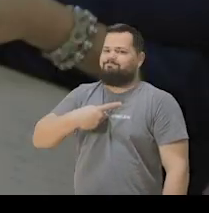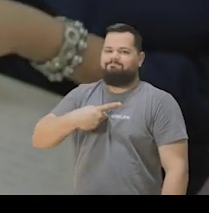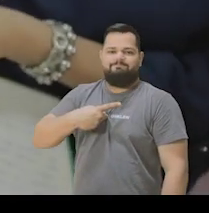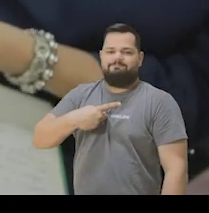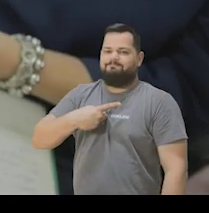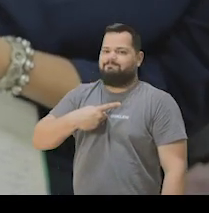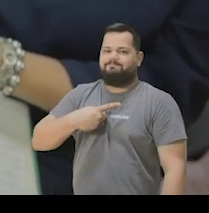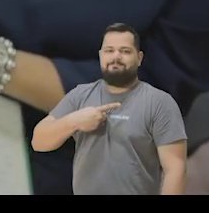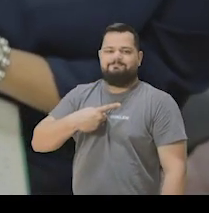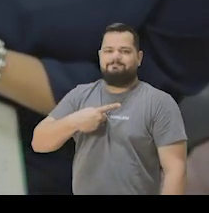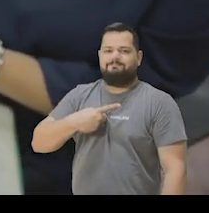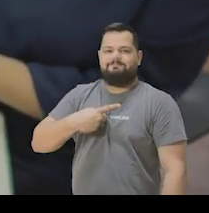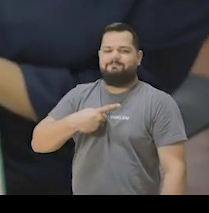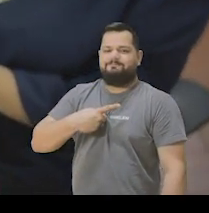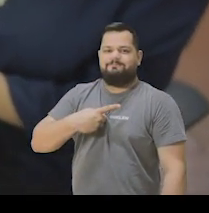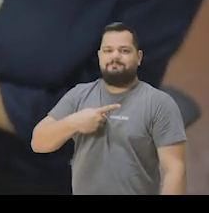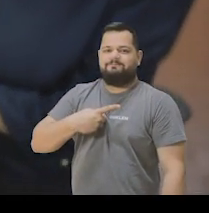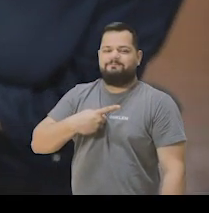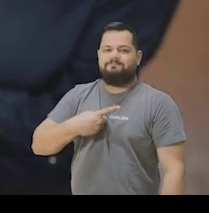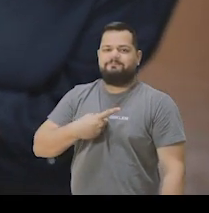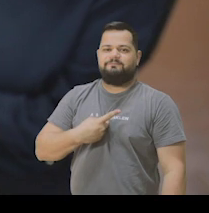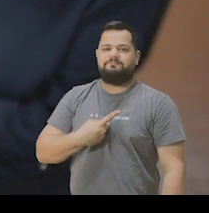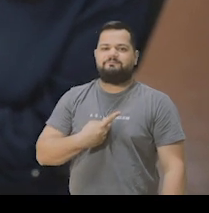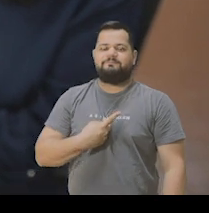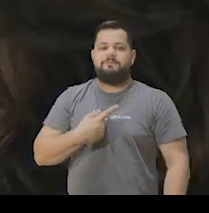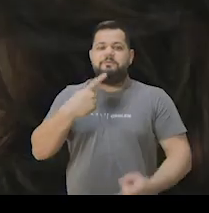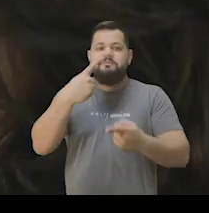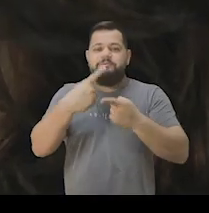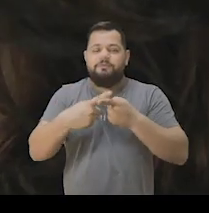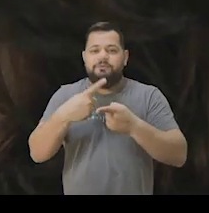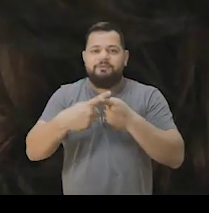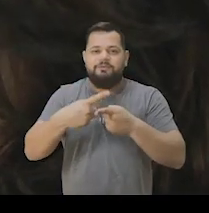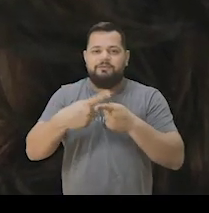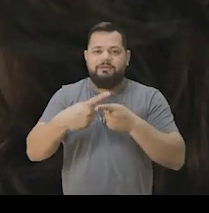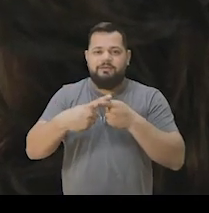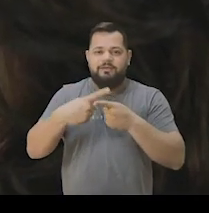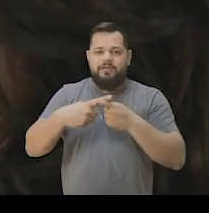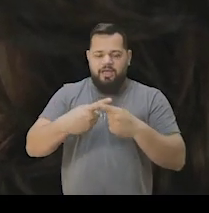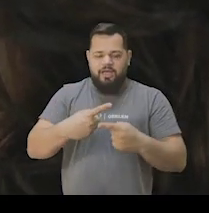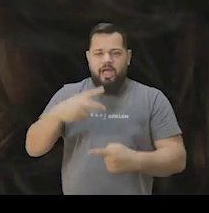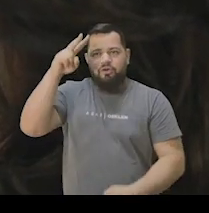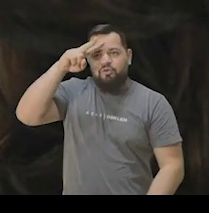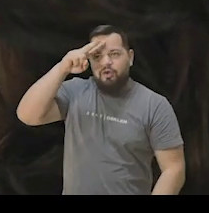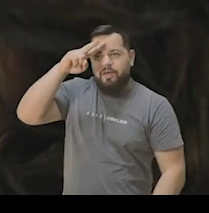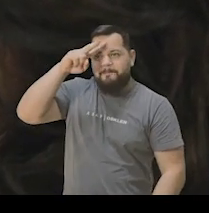Minhas histórias se confundem com outras histórias.